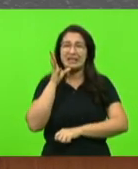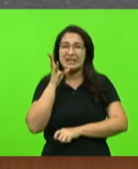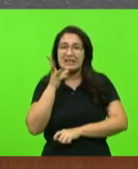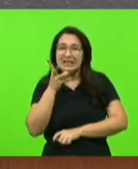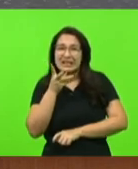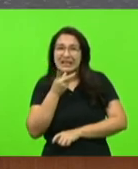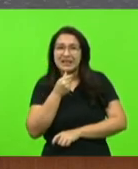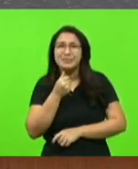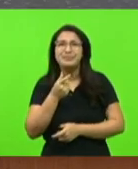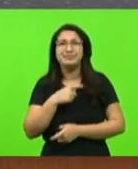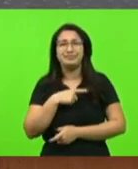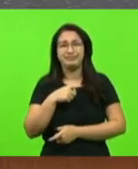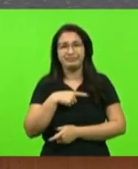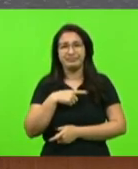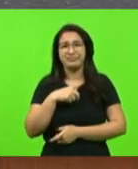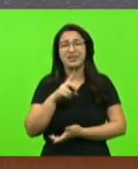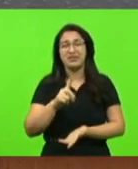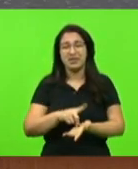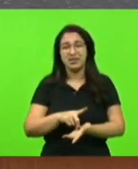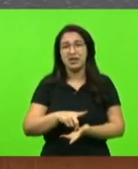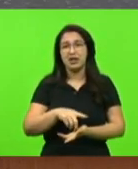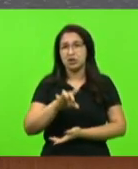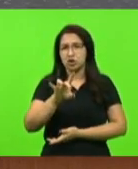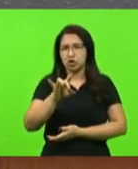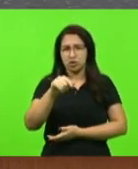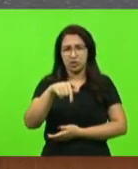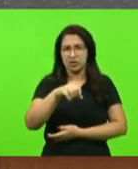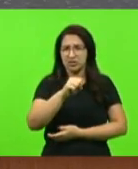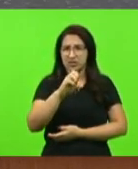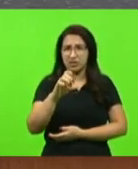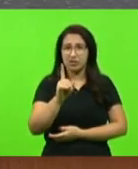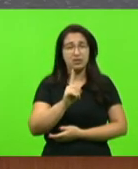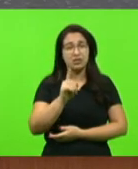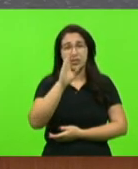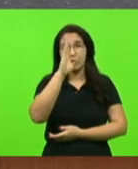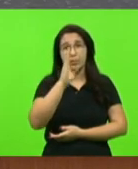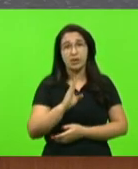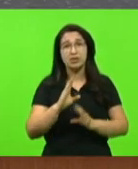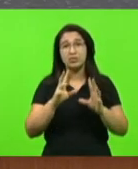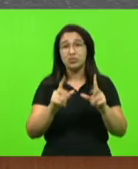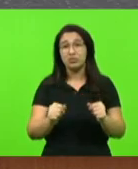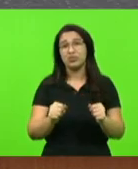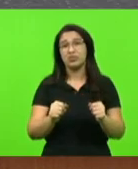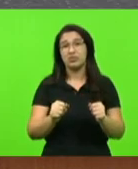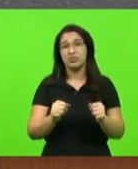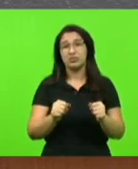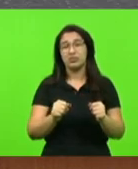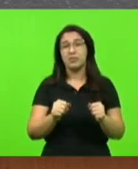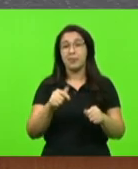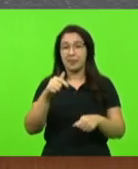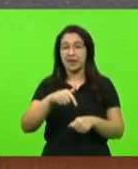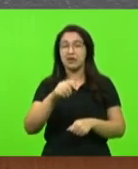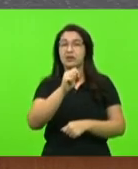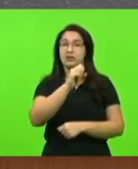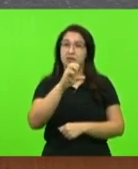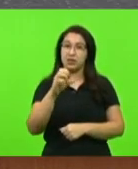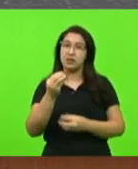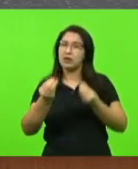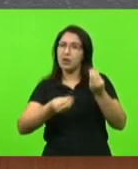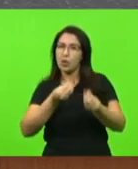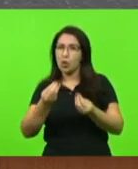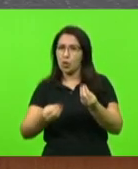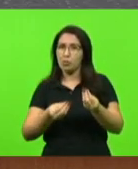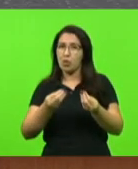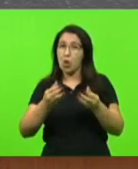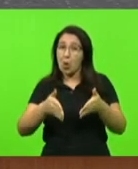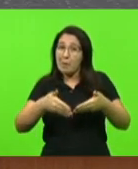realidade, não de Santa Catarina, mas do Brasil, aqui ainda nós estamos em relação a outros estados em situação melhor,